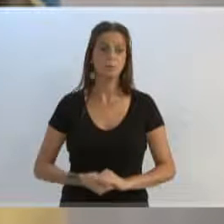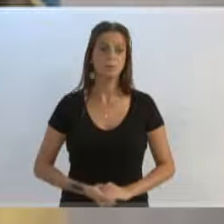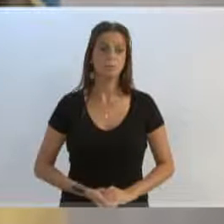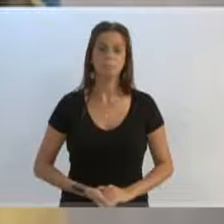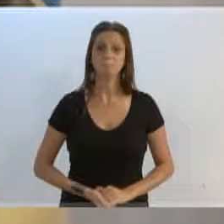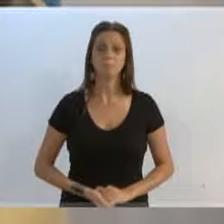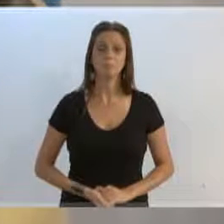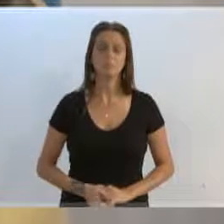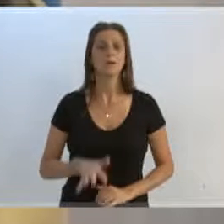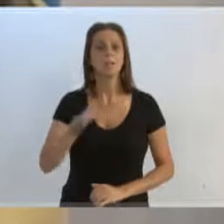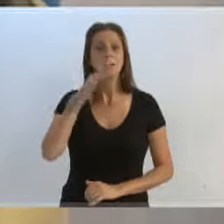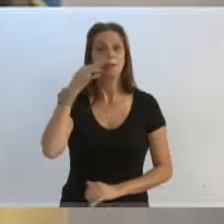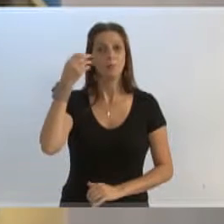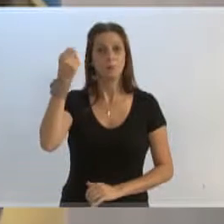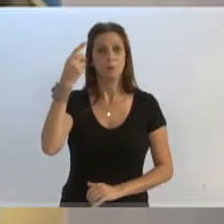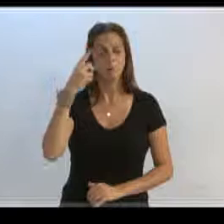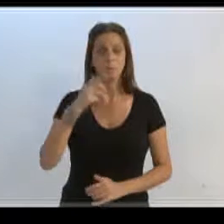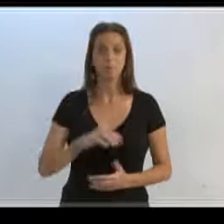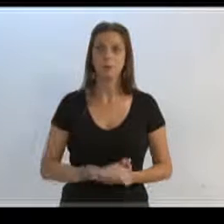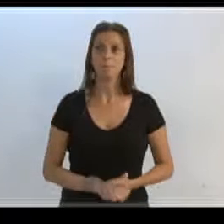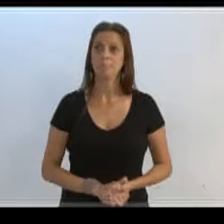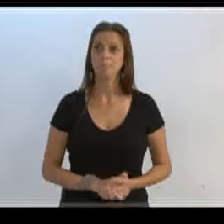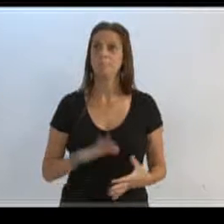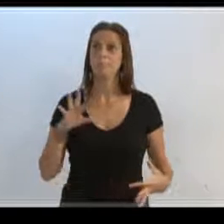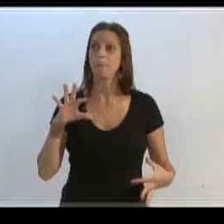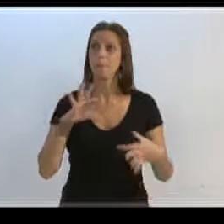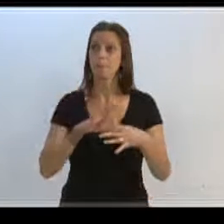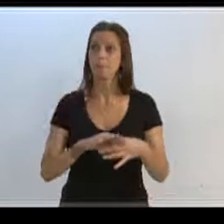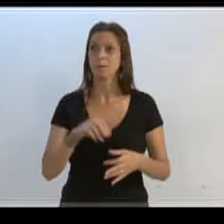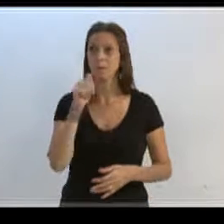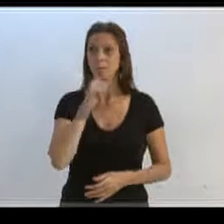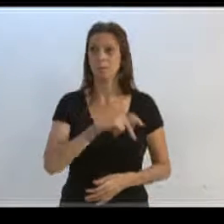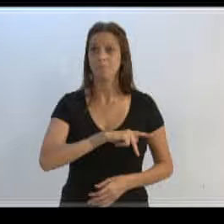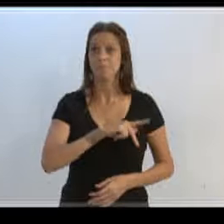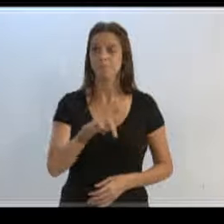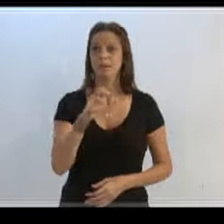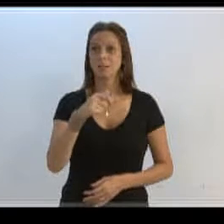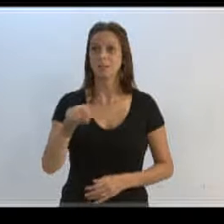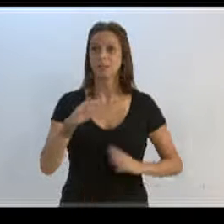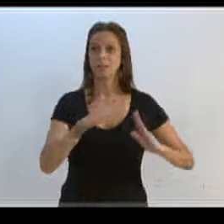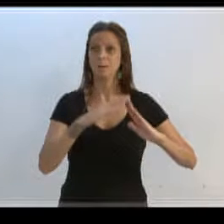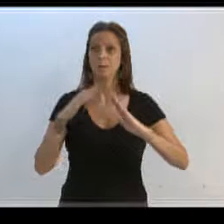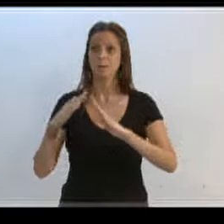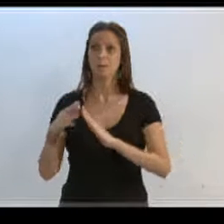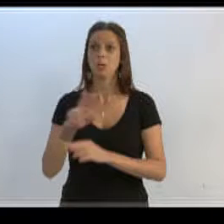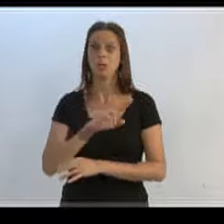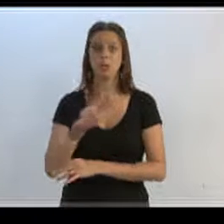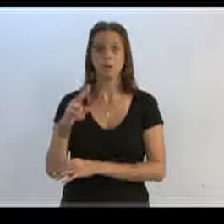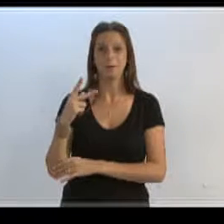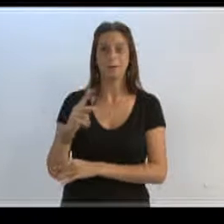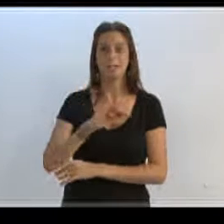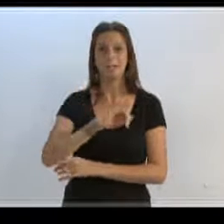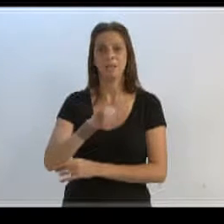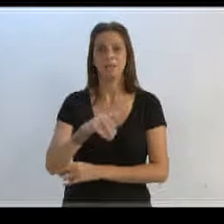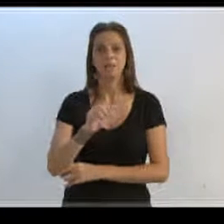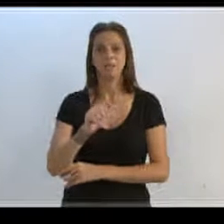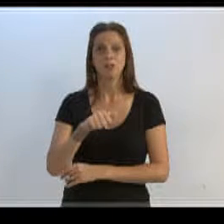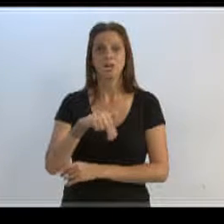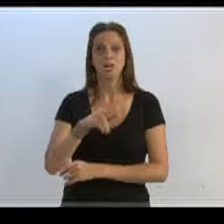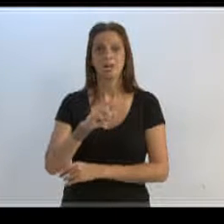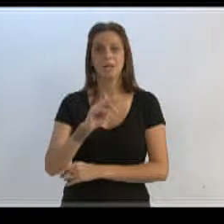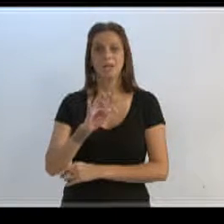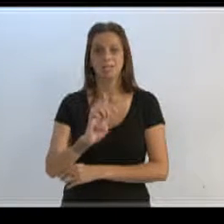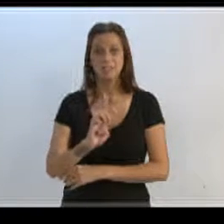Da FURB, a reitora Márcia, juntamente com a presidente da Associação de Moradores, Janete, e nós vamos falar a